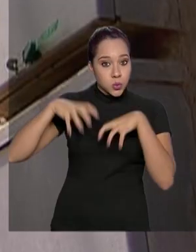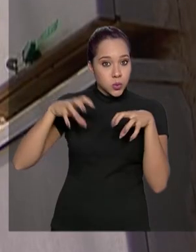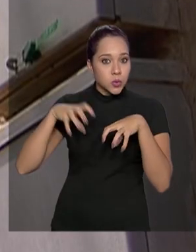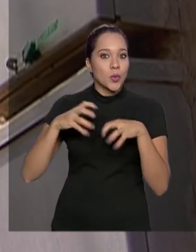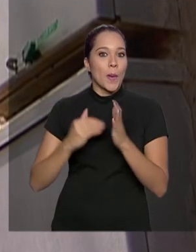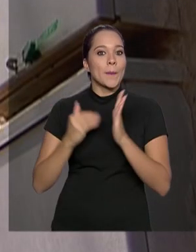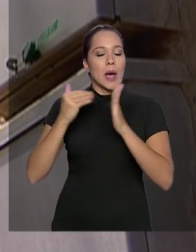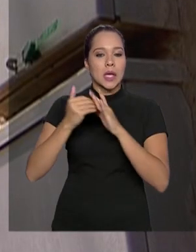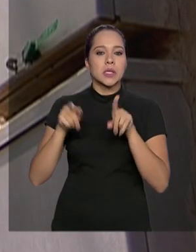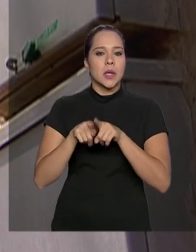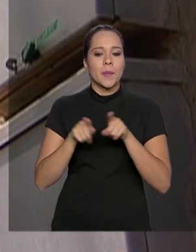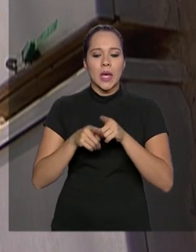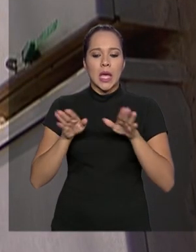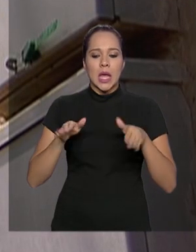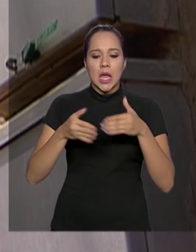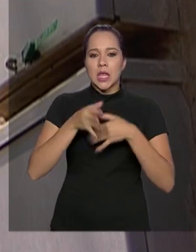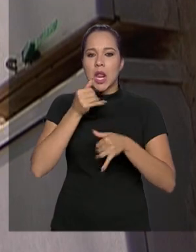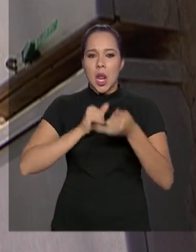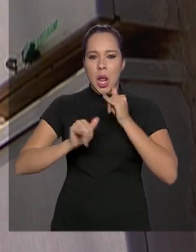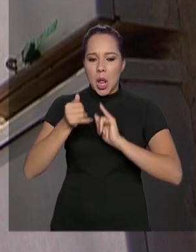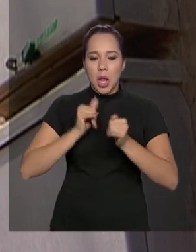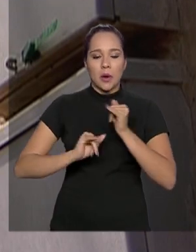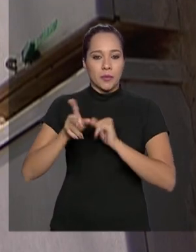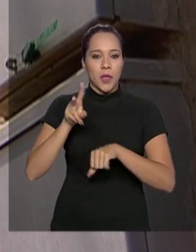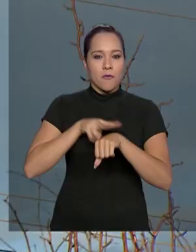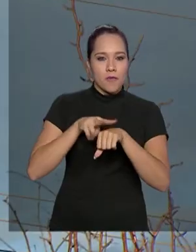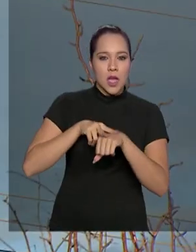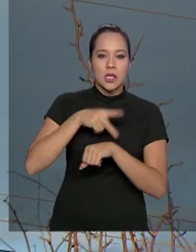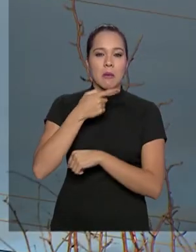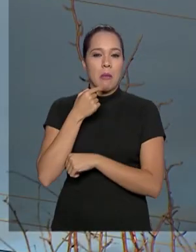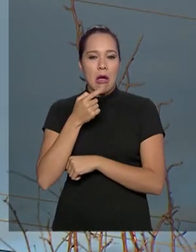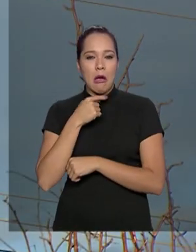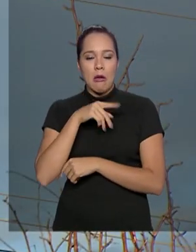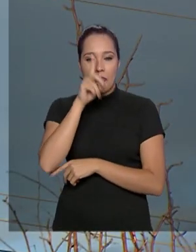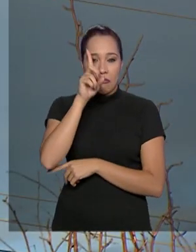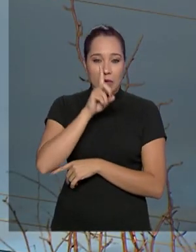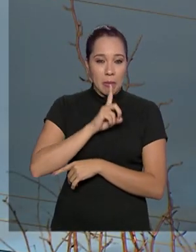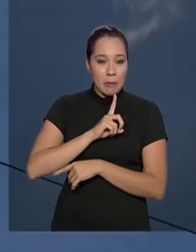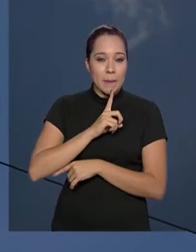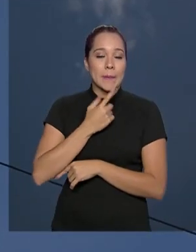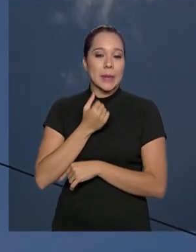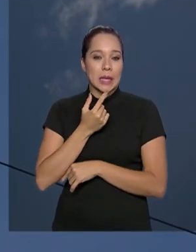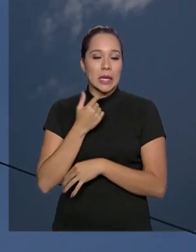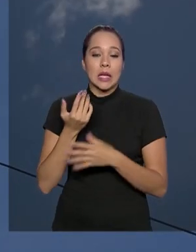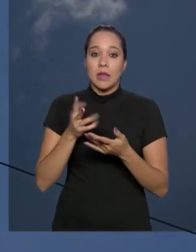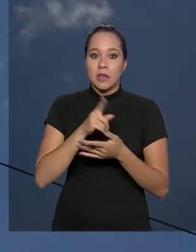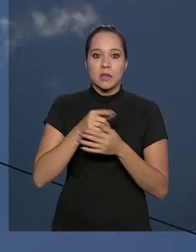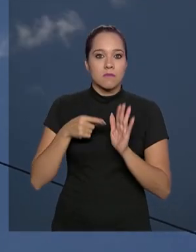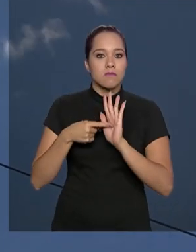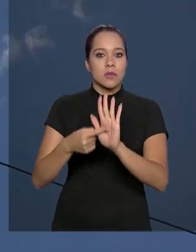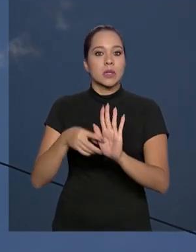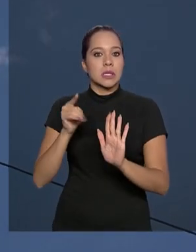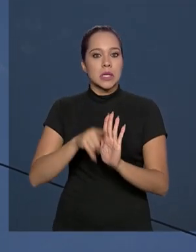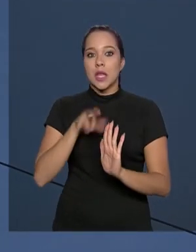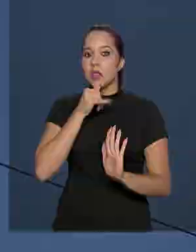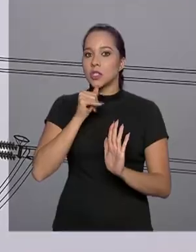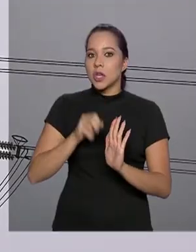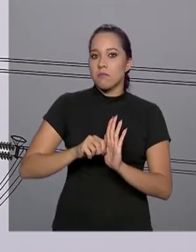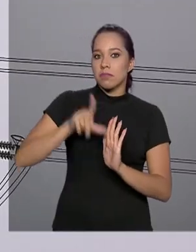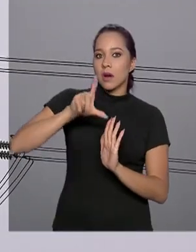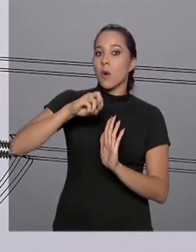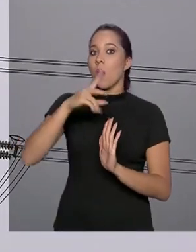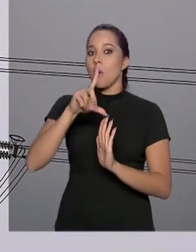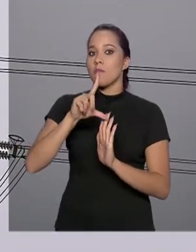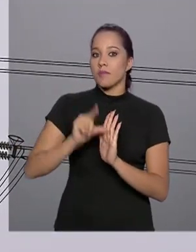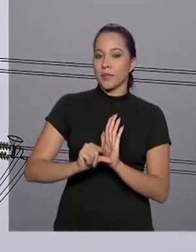das hidrelétricas. As cores verde, amarelo ou vermelha da bandeira tarifária indicam se a energia custará mais ou